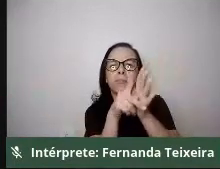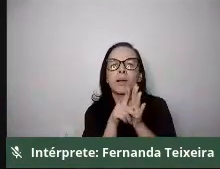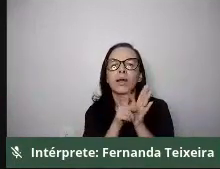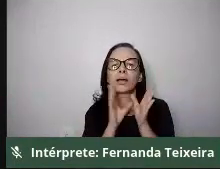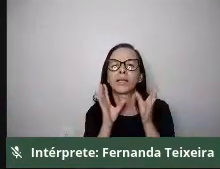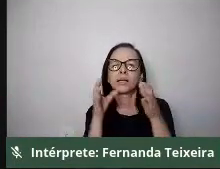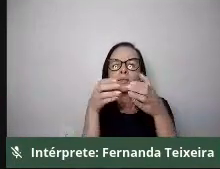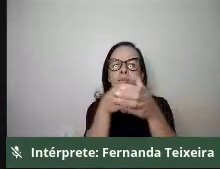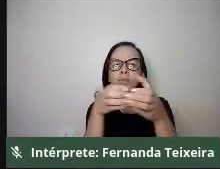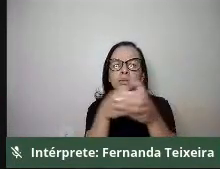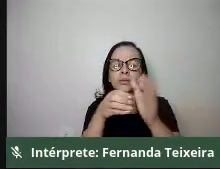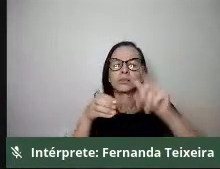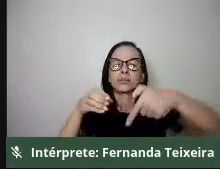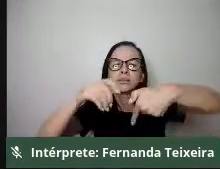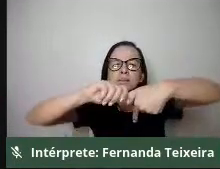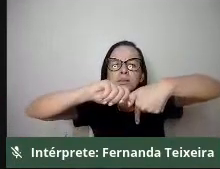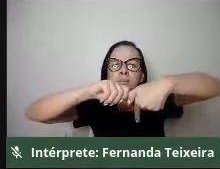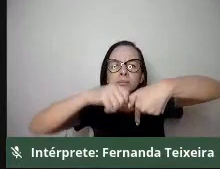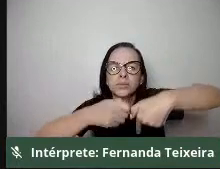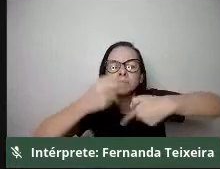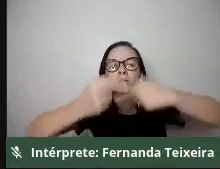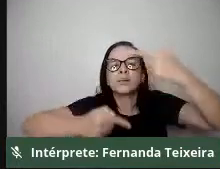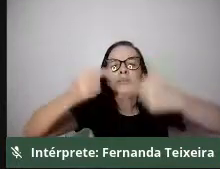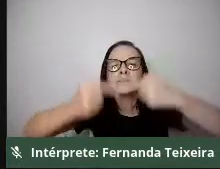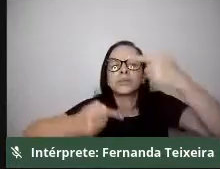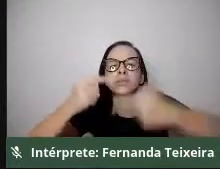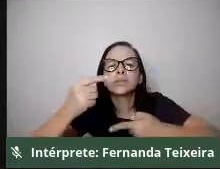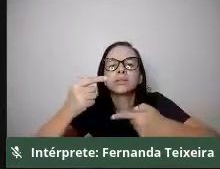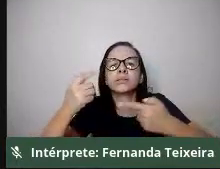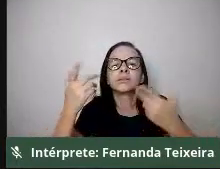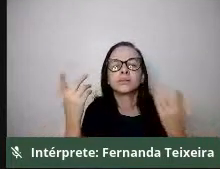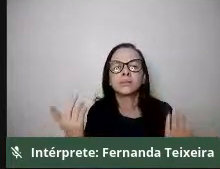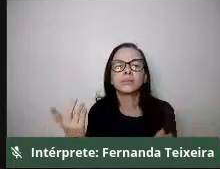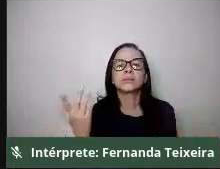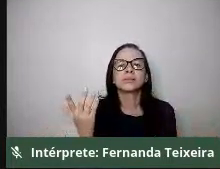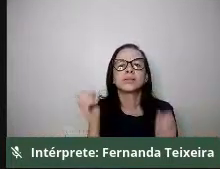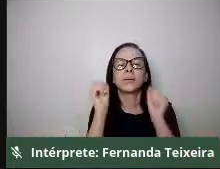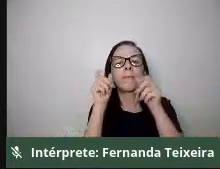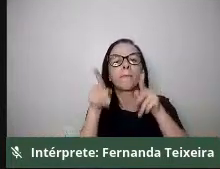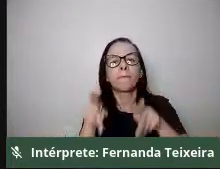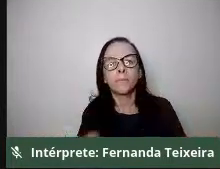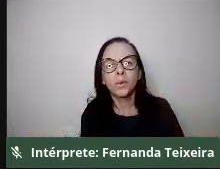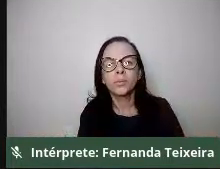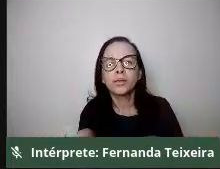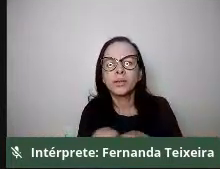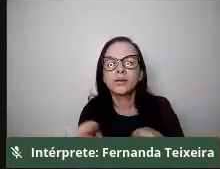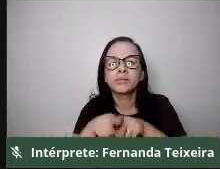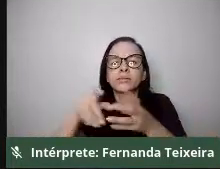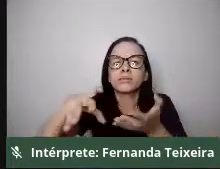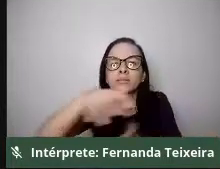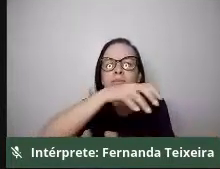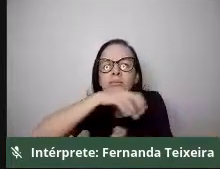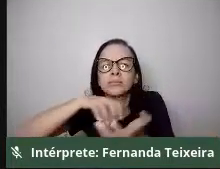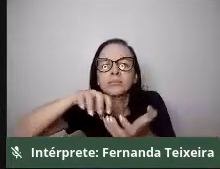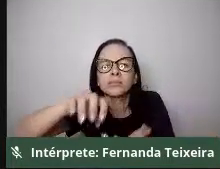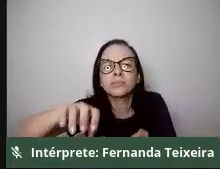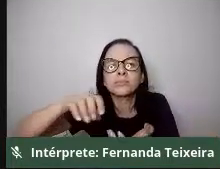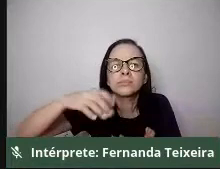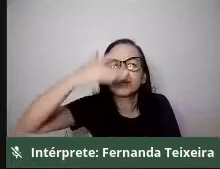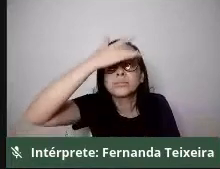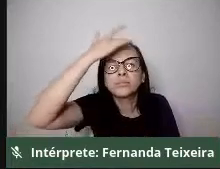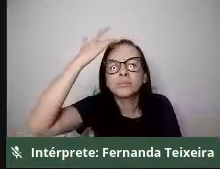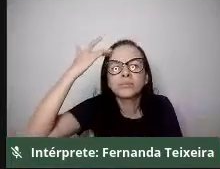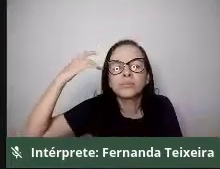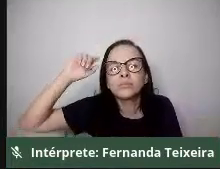por regularização fundiária, a gente vai ter aí, pela estimativa do movimento negro, em torno de 5,